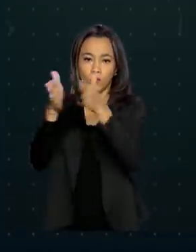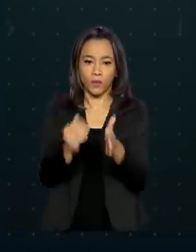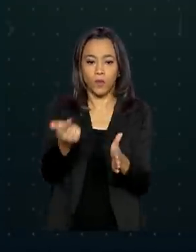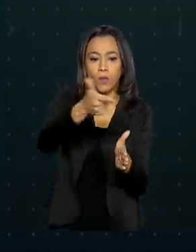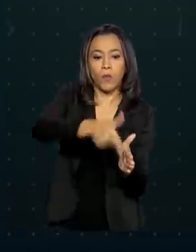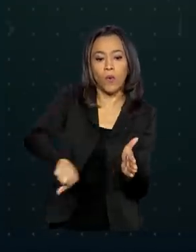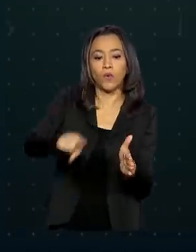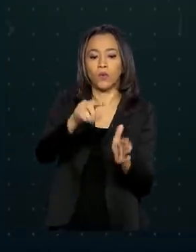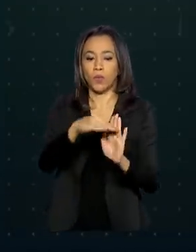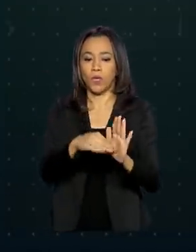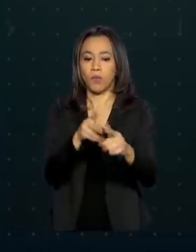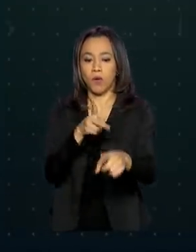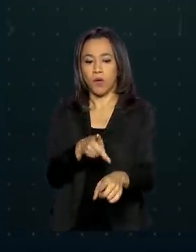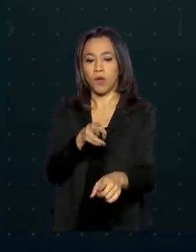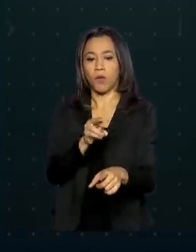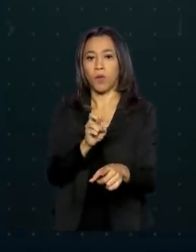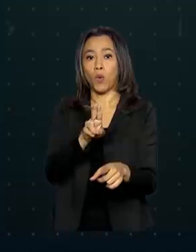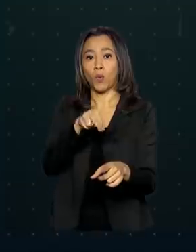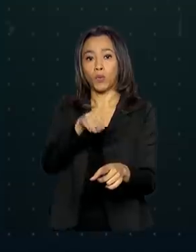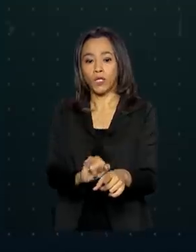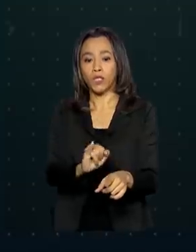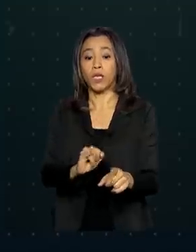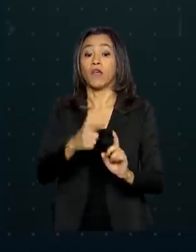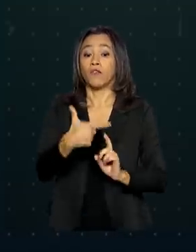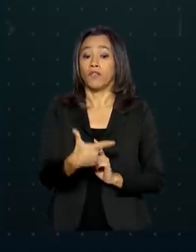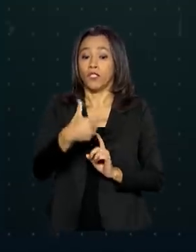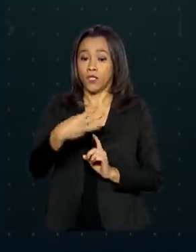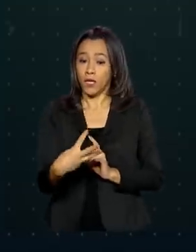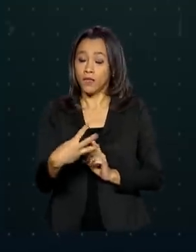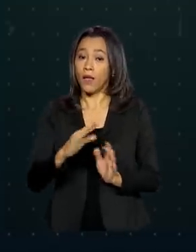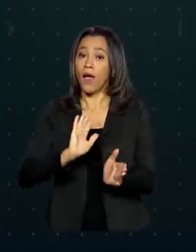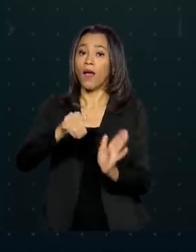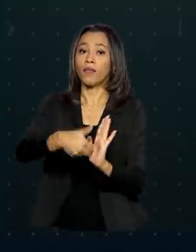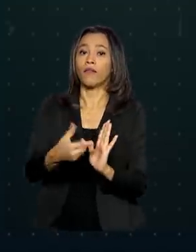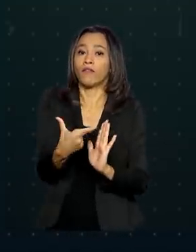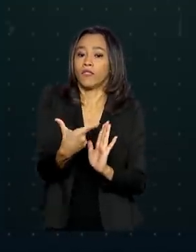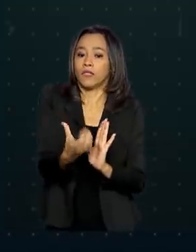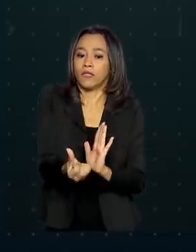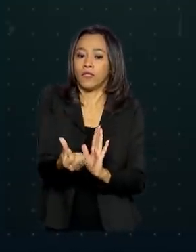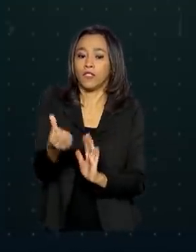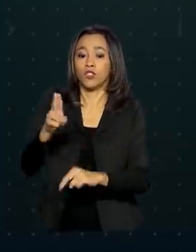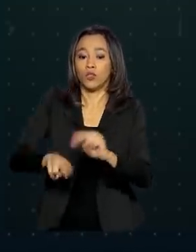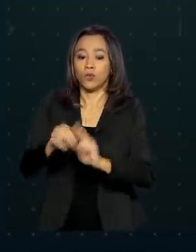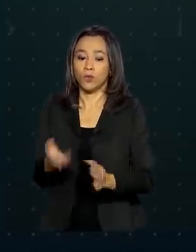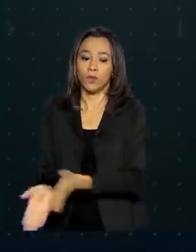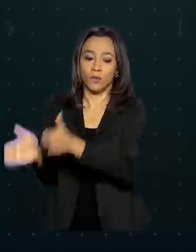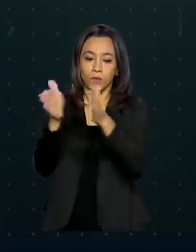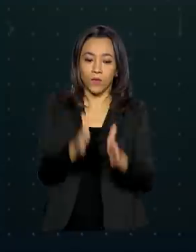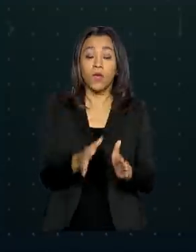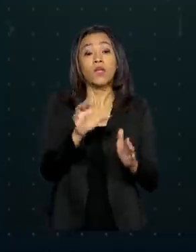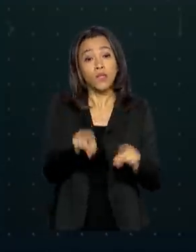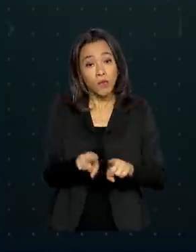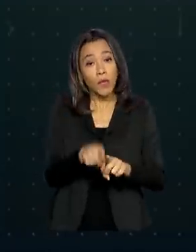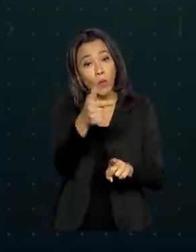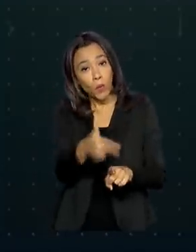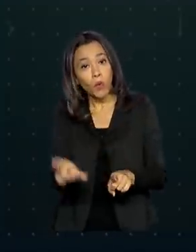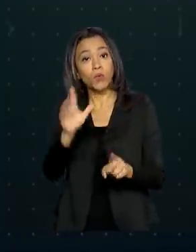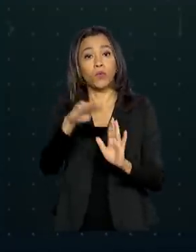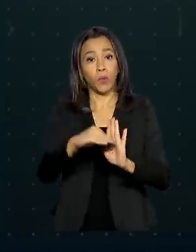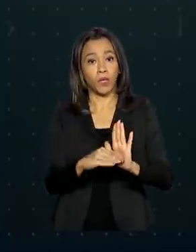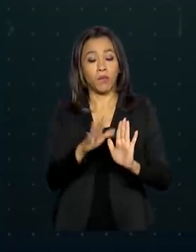Universidade para Todos, o Prouni, de 23 a 26 de junho. E as datas para concorrer ao Fundo de